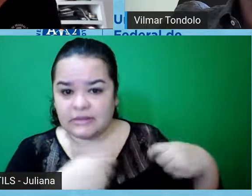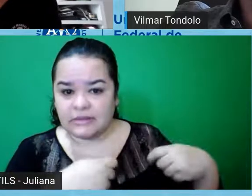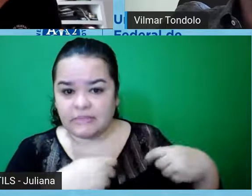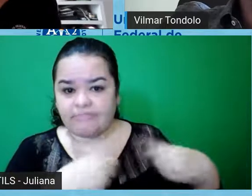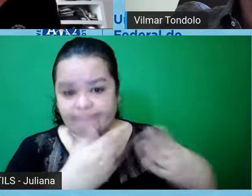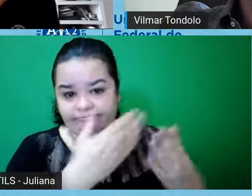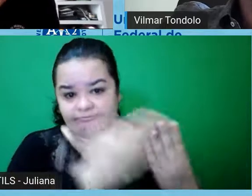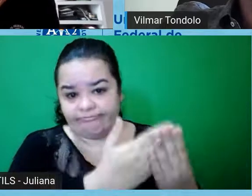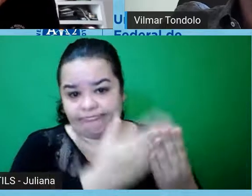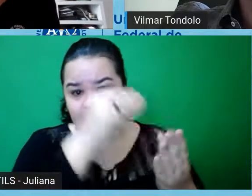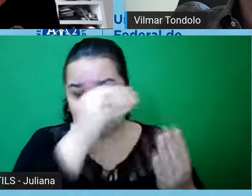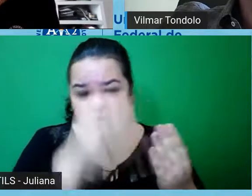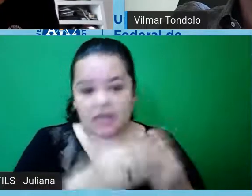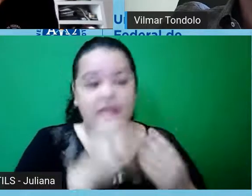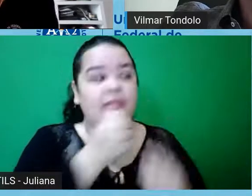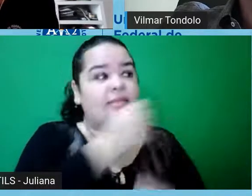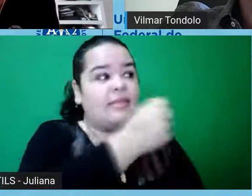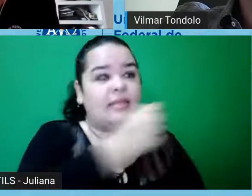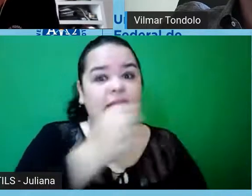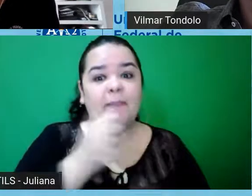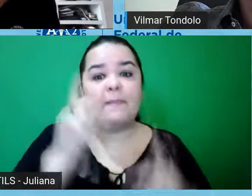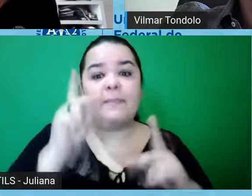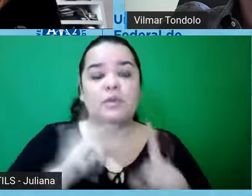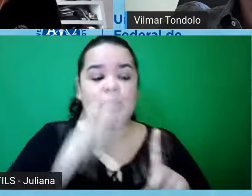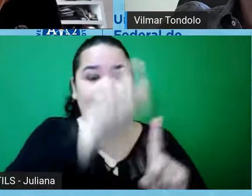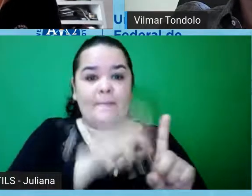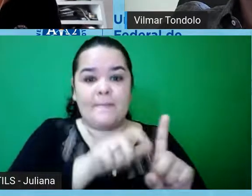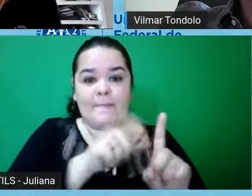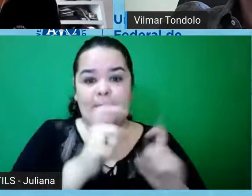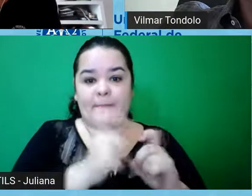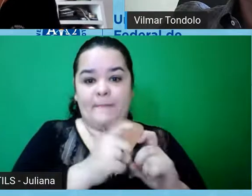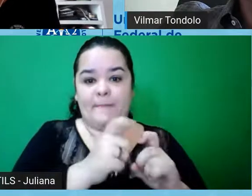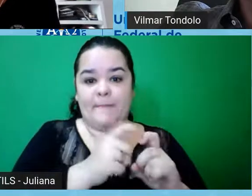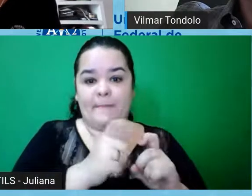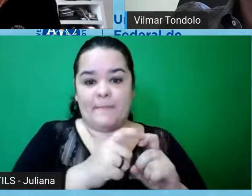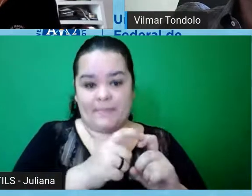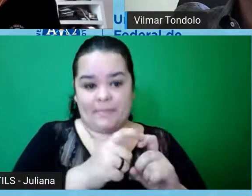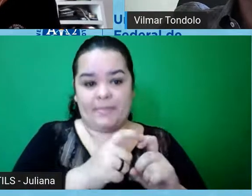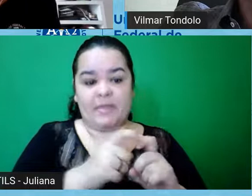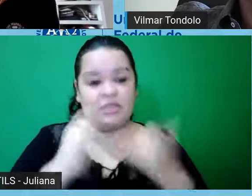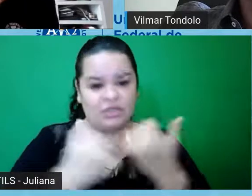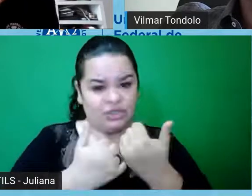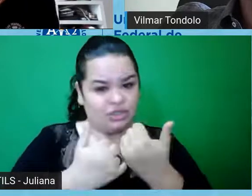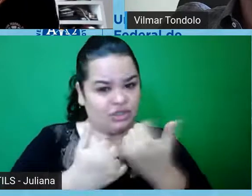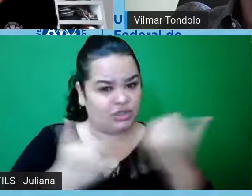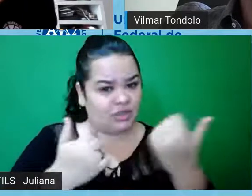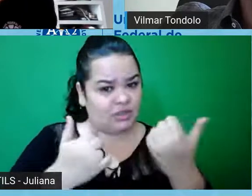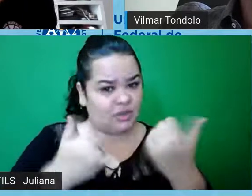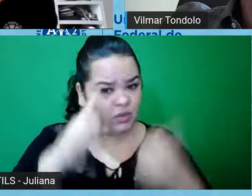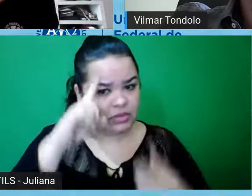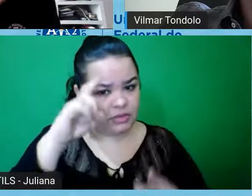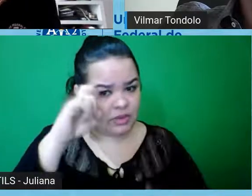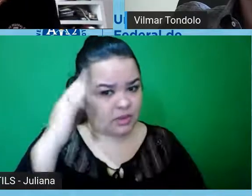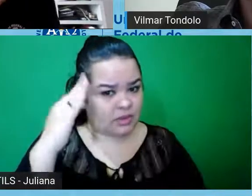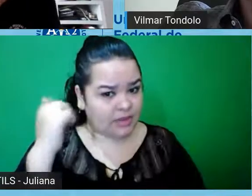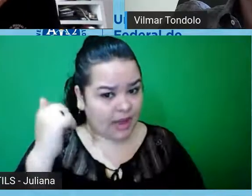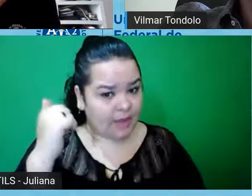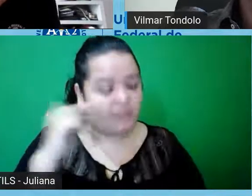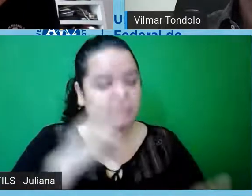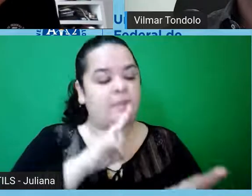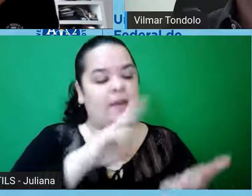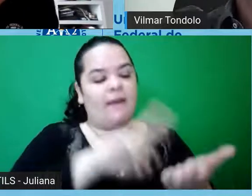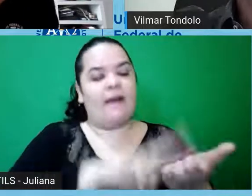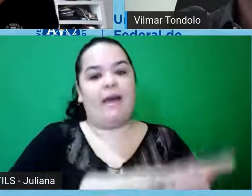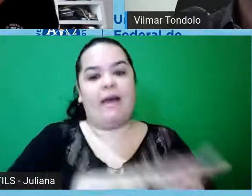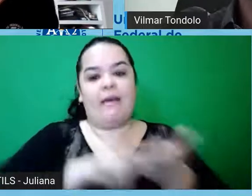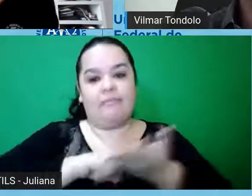o objetivo é fazer uma entrevista com pacientes de um hospital, a direção do hospital tem que ter, tem que dar uma carta para o pesquisador dizendo que